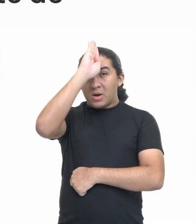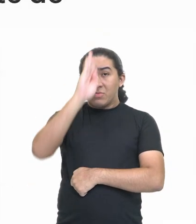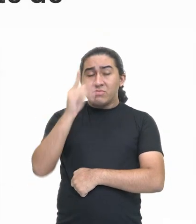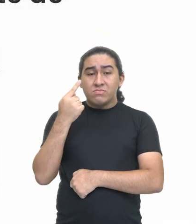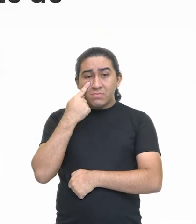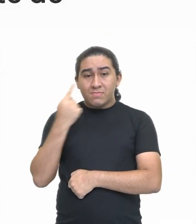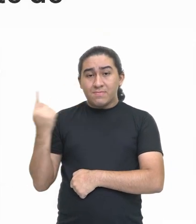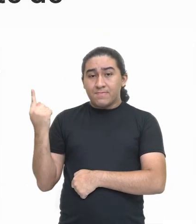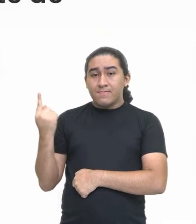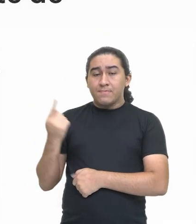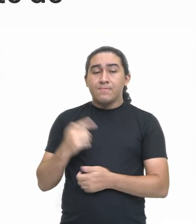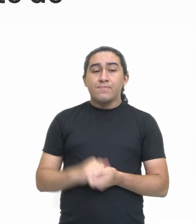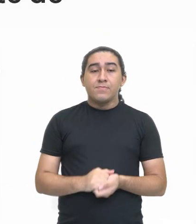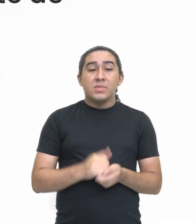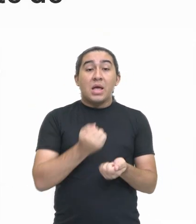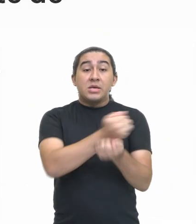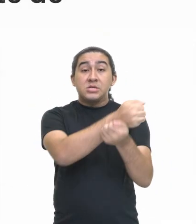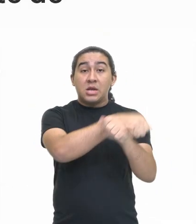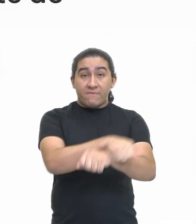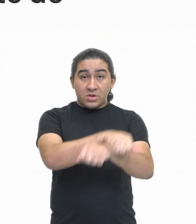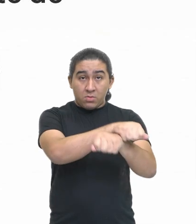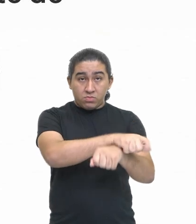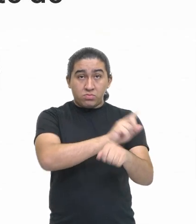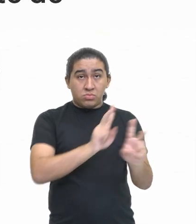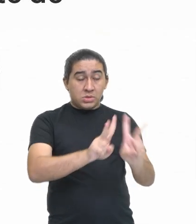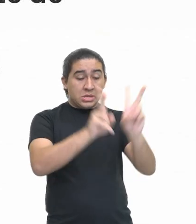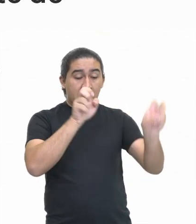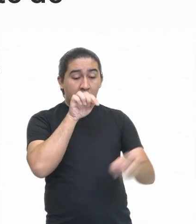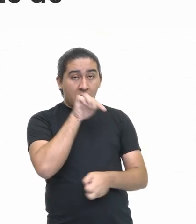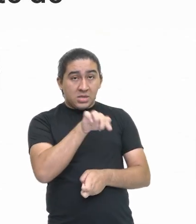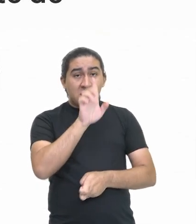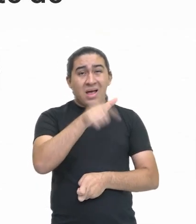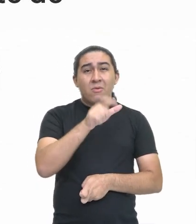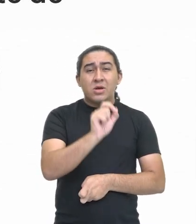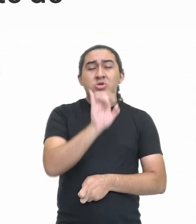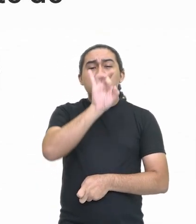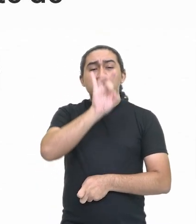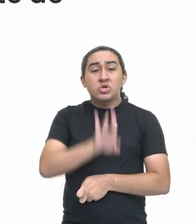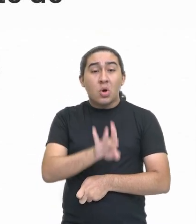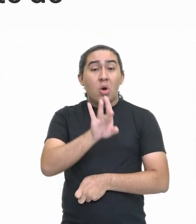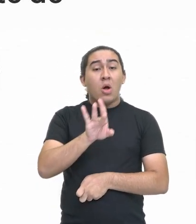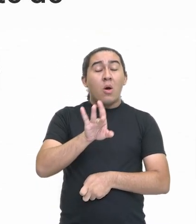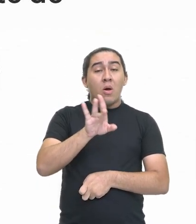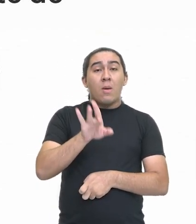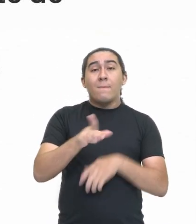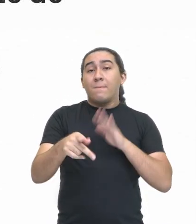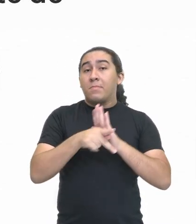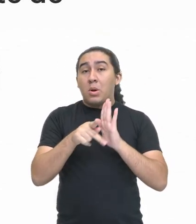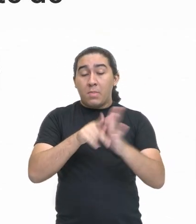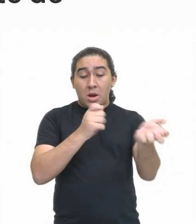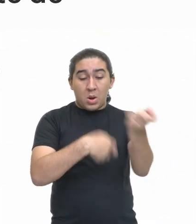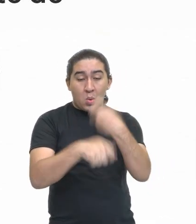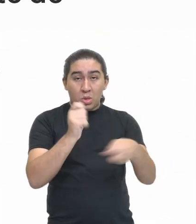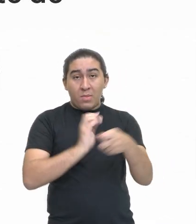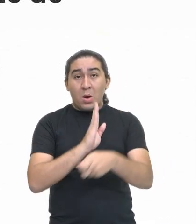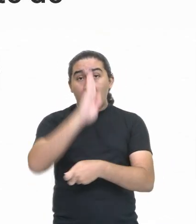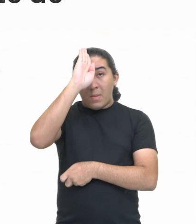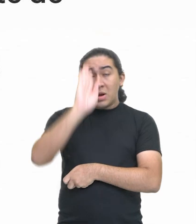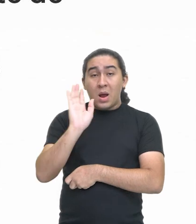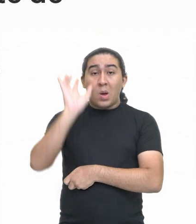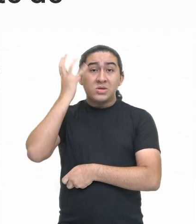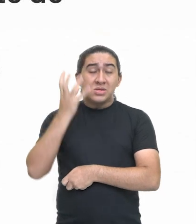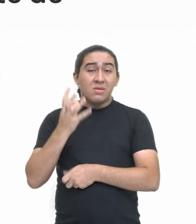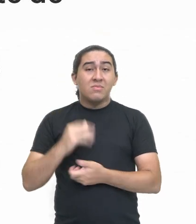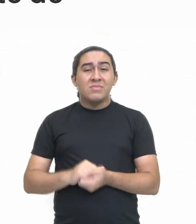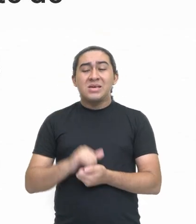A escravidão era uma parte integral da economia romana. O que isso quer